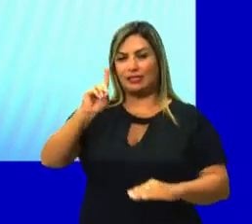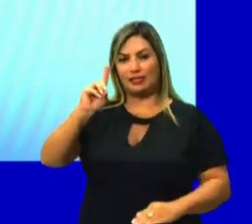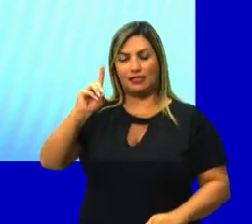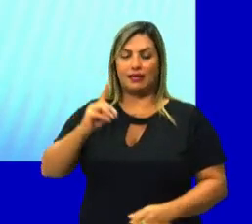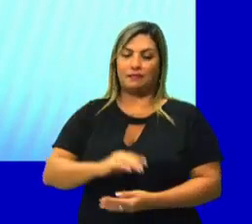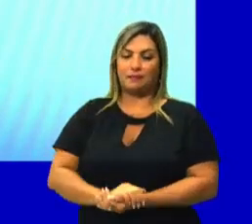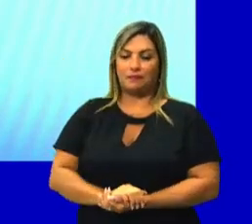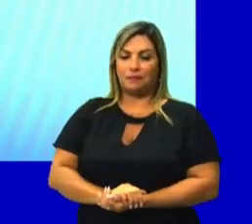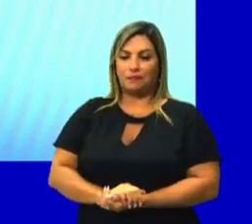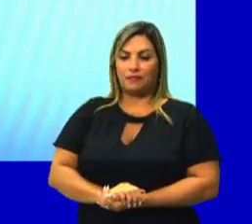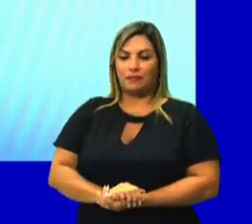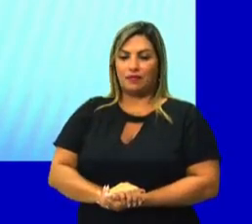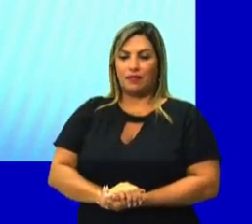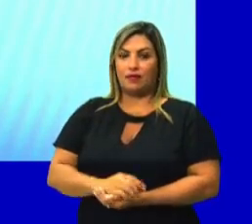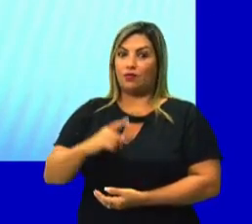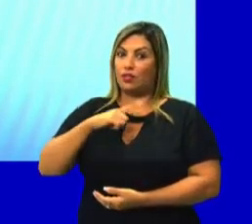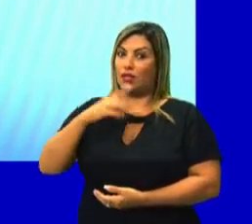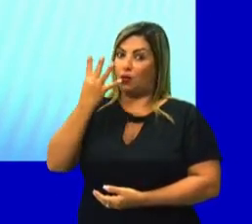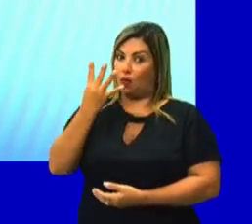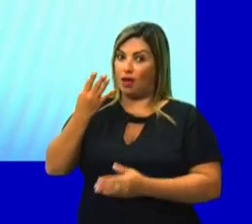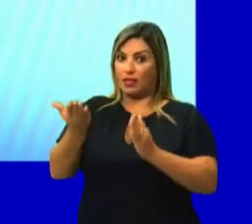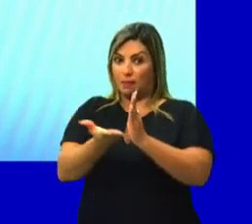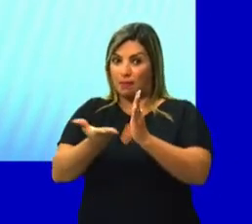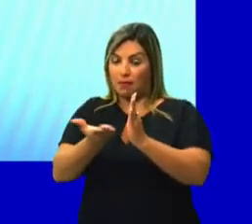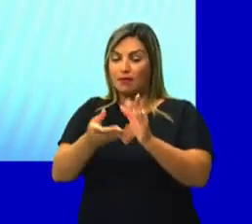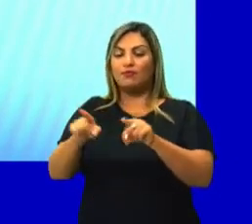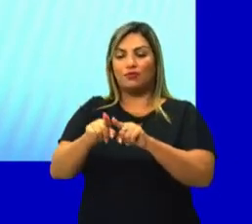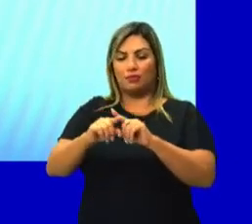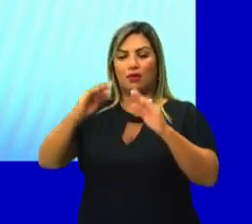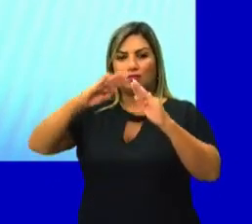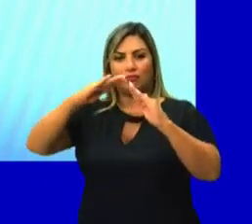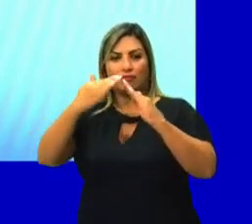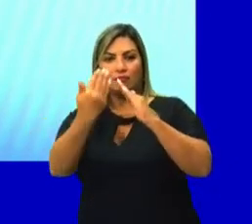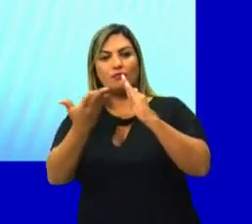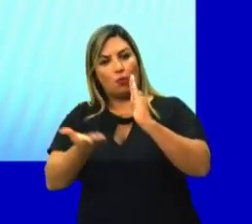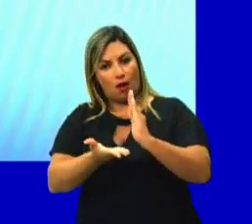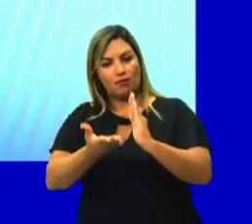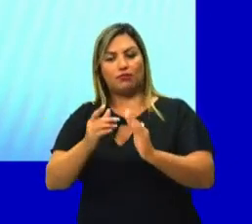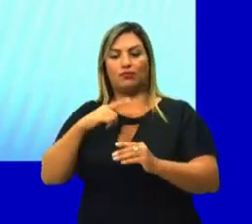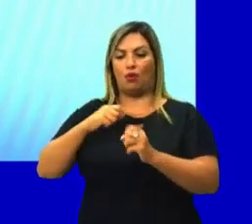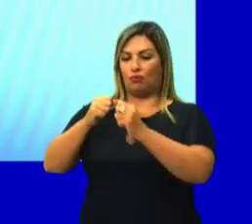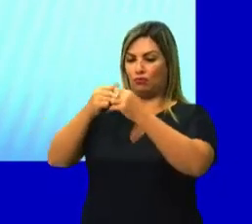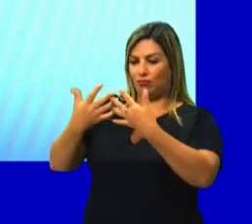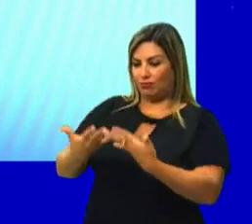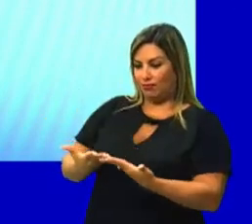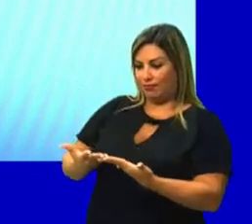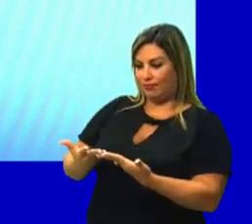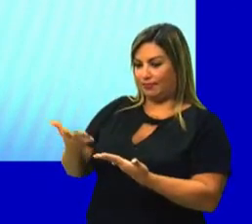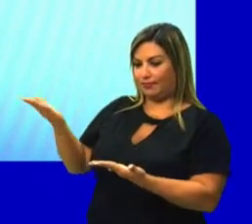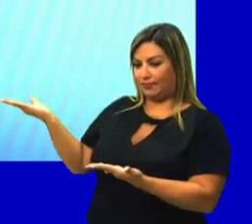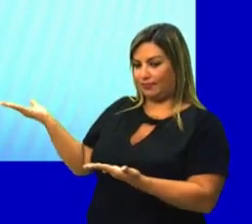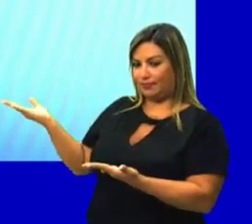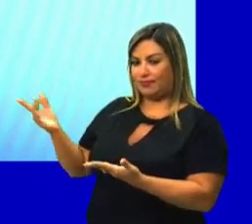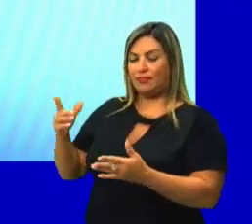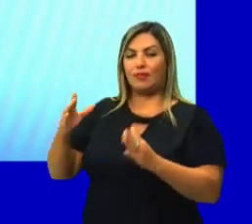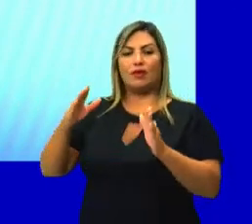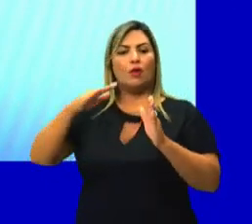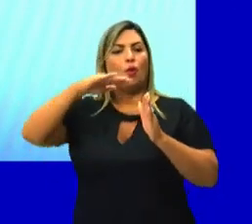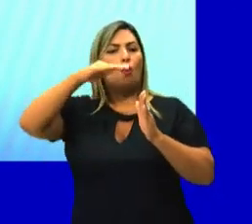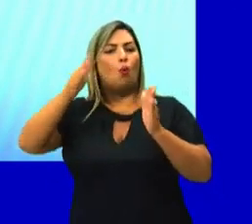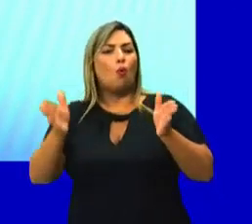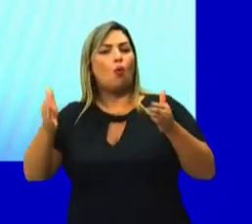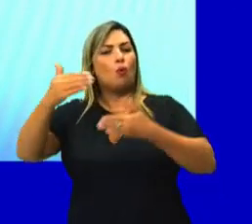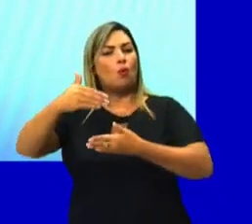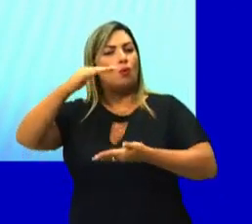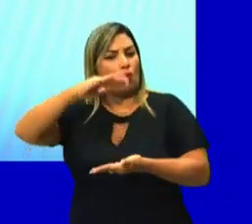triângulos, né? Então, vou ter quatro faces triangulares e elas estão todas contempladas aqui na planificação. O cubo,